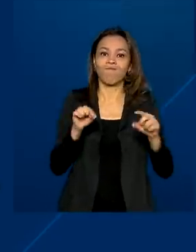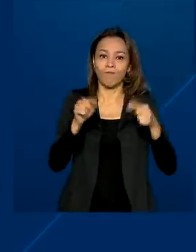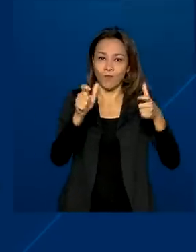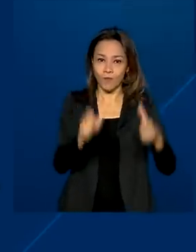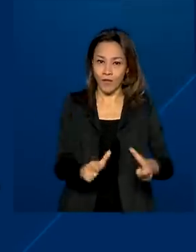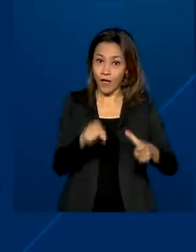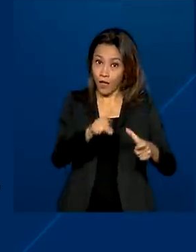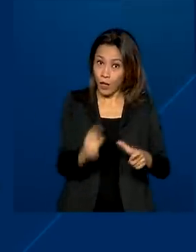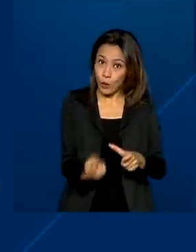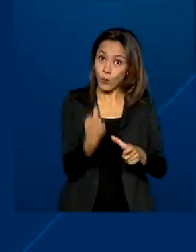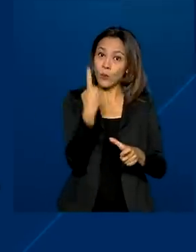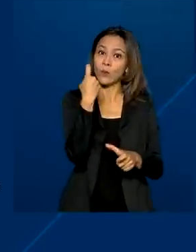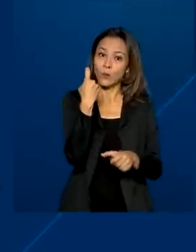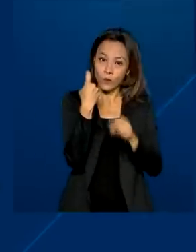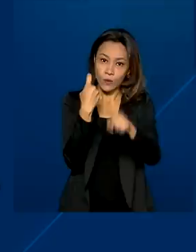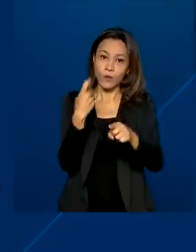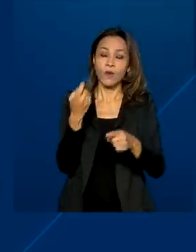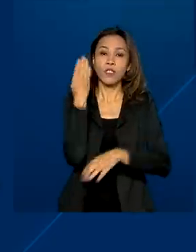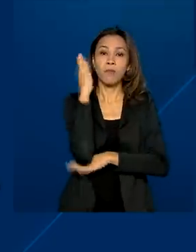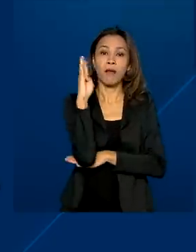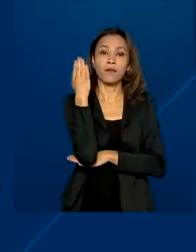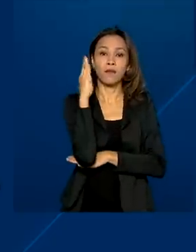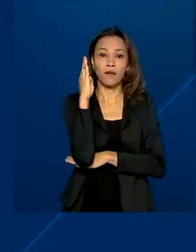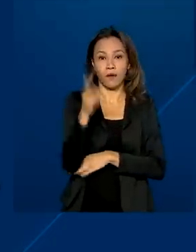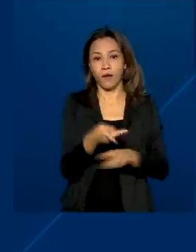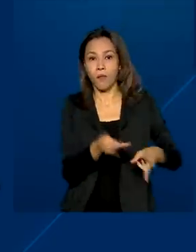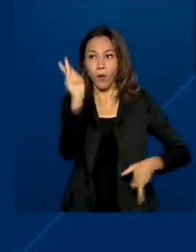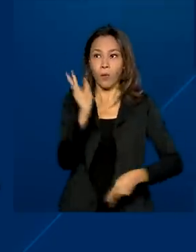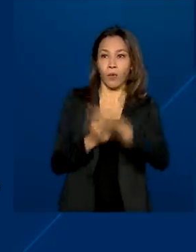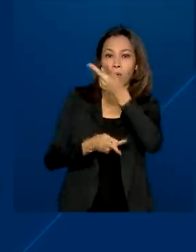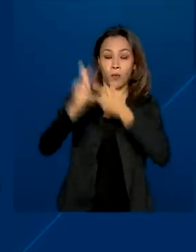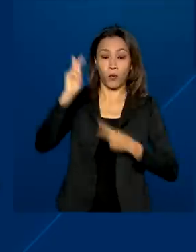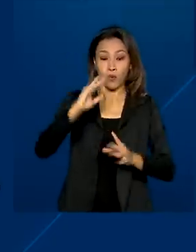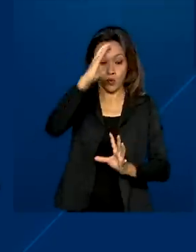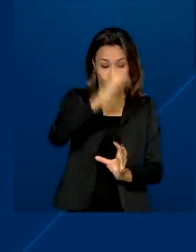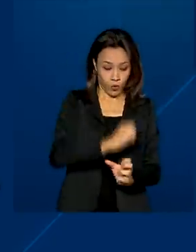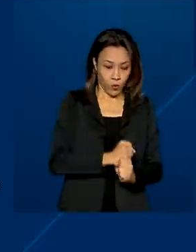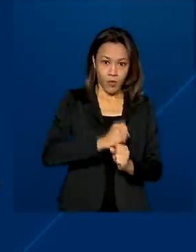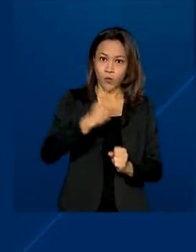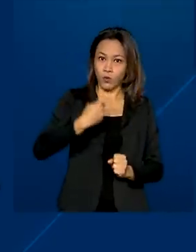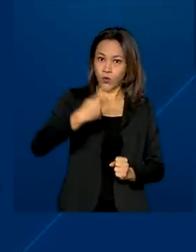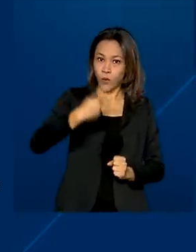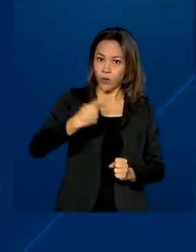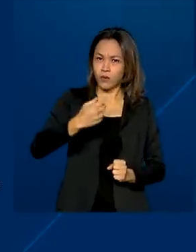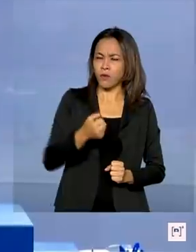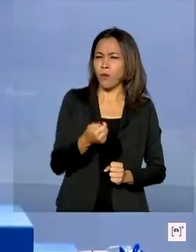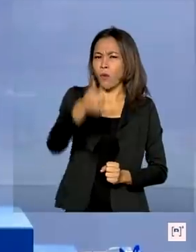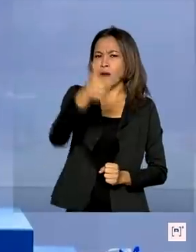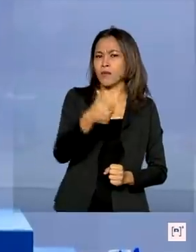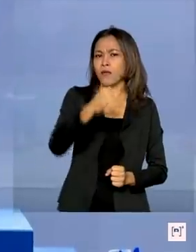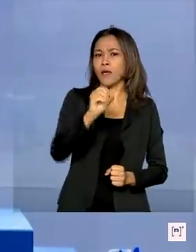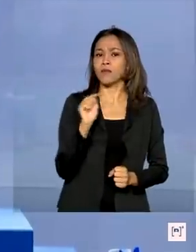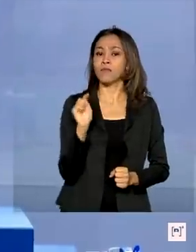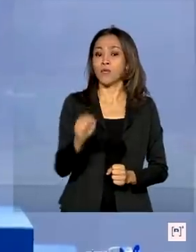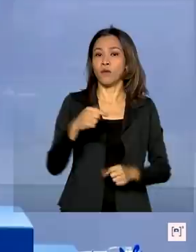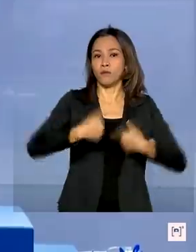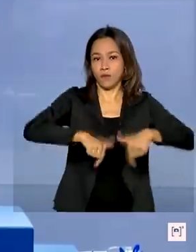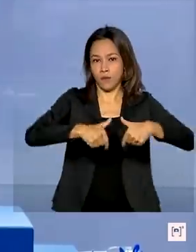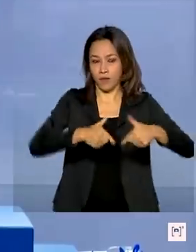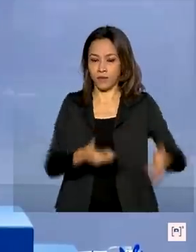operador portuário de movimentação de madeira na região. Juntos, podem gerar quase 10 mil empregos. Acreditando